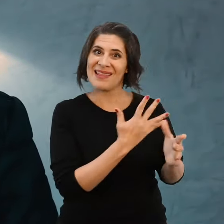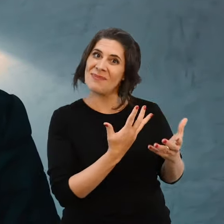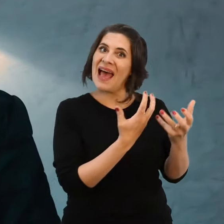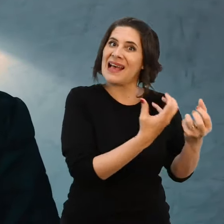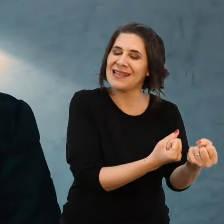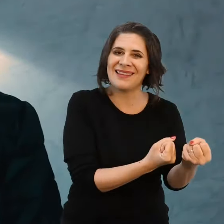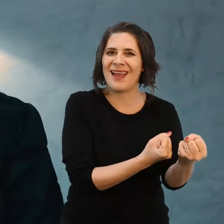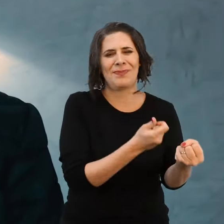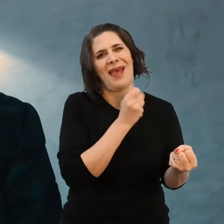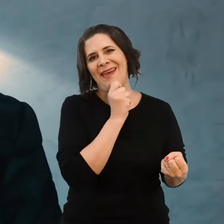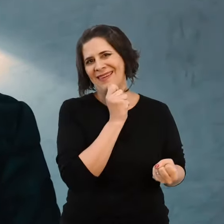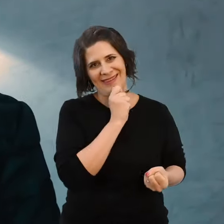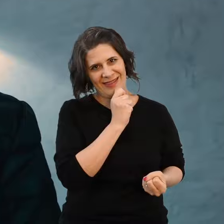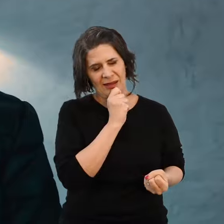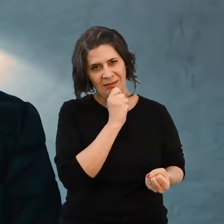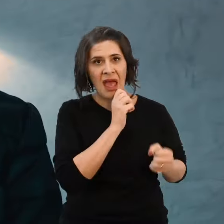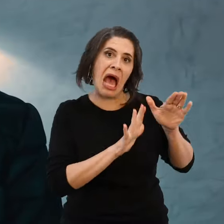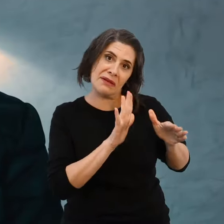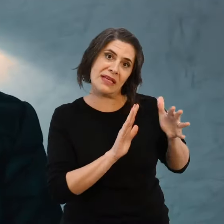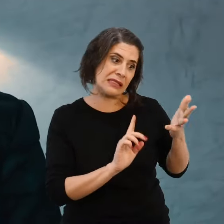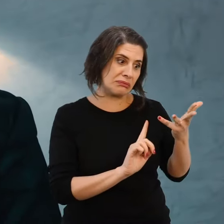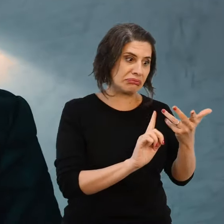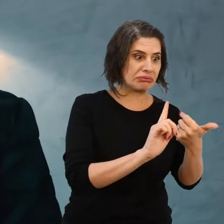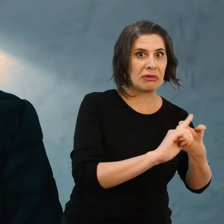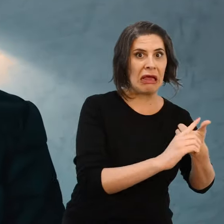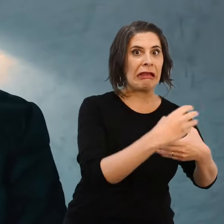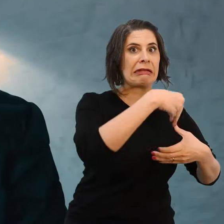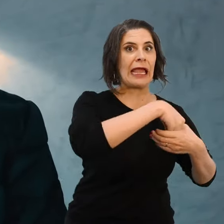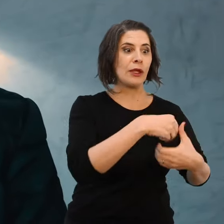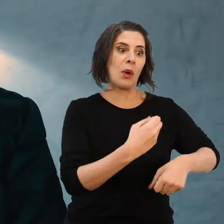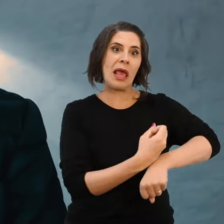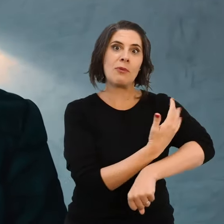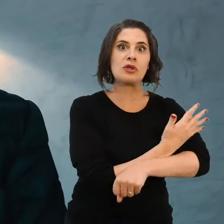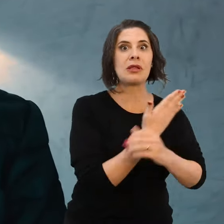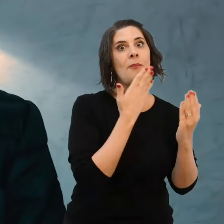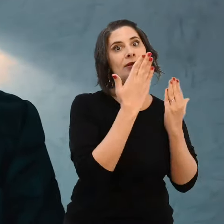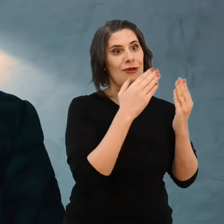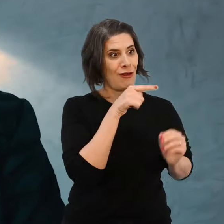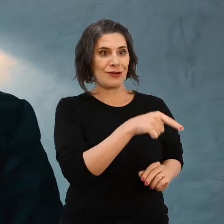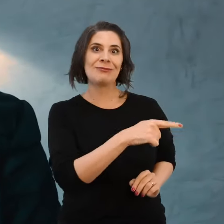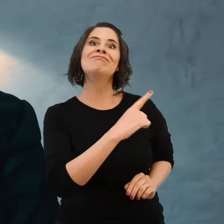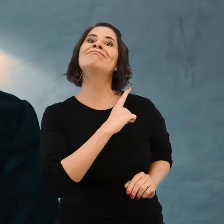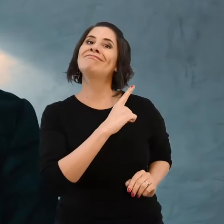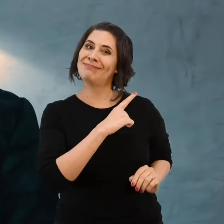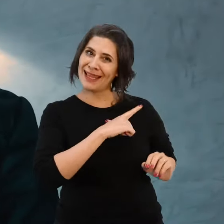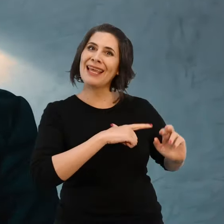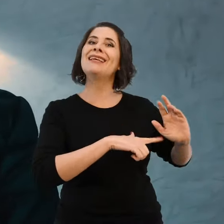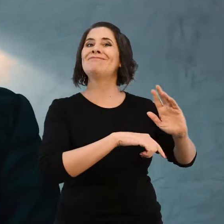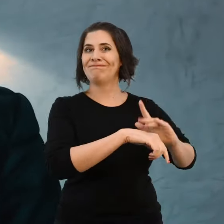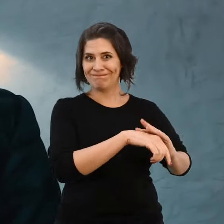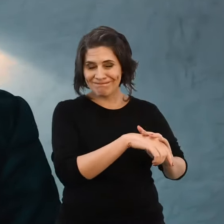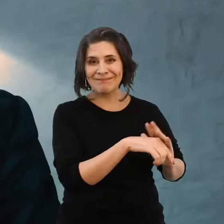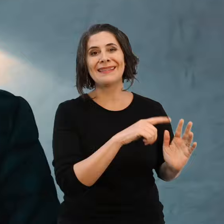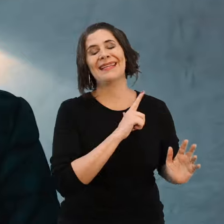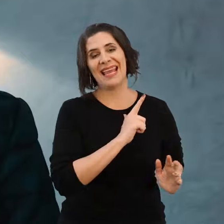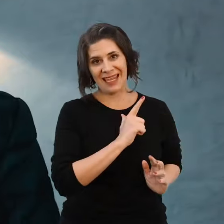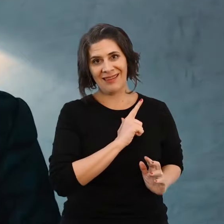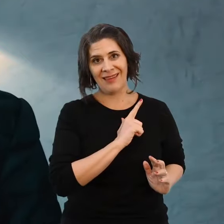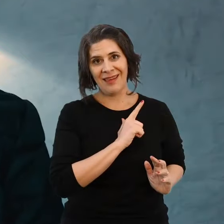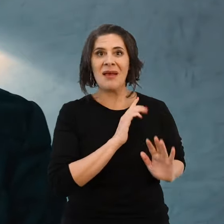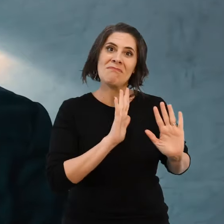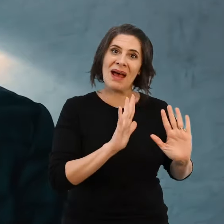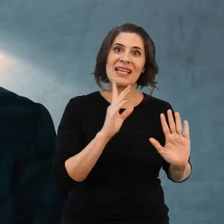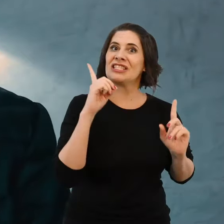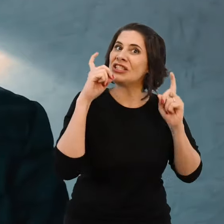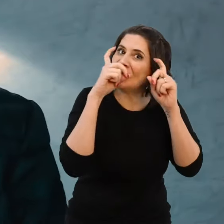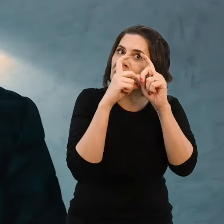para isso. Talvez porque elas também tenham as suas questões internas, mas uma enorme dificuldade de admitir por conta das